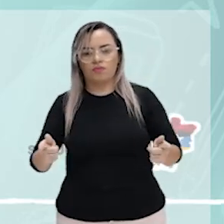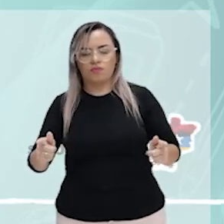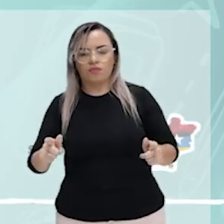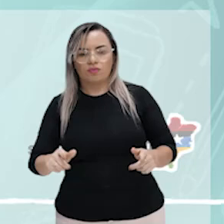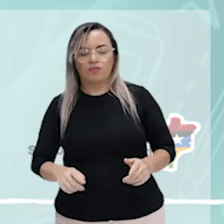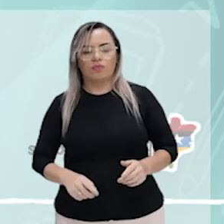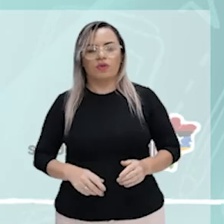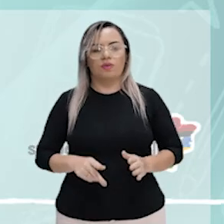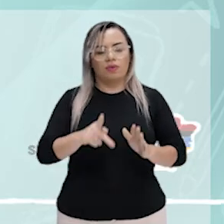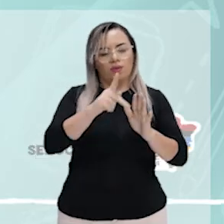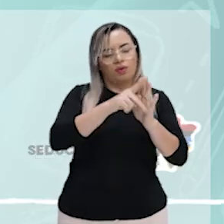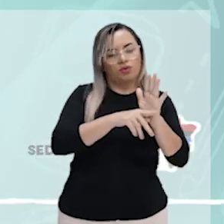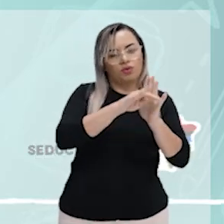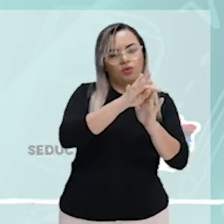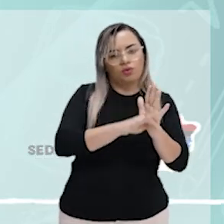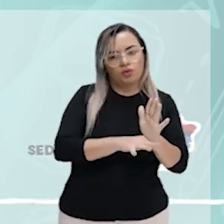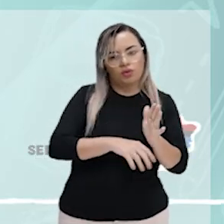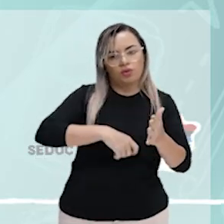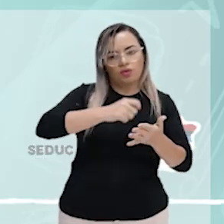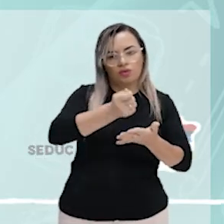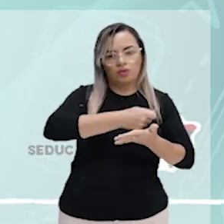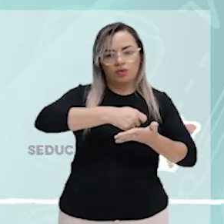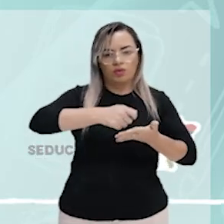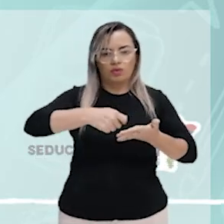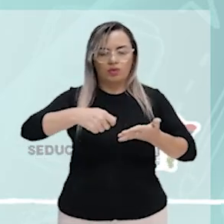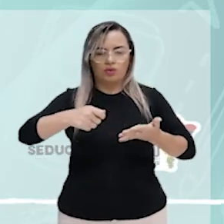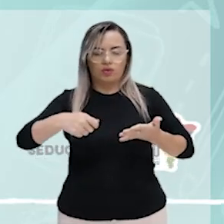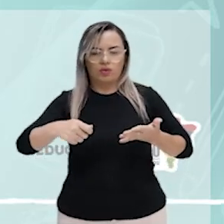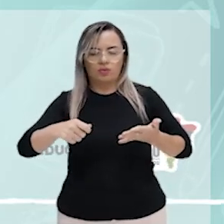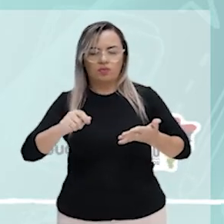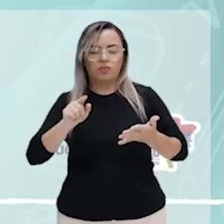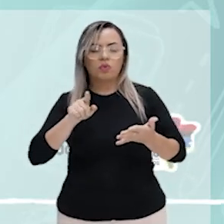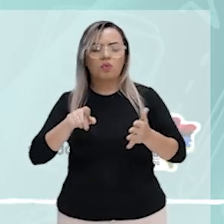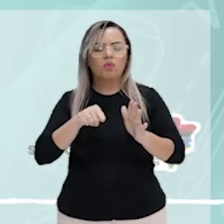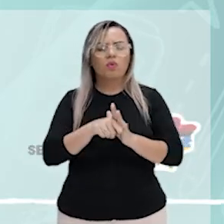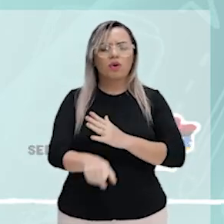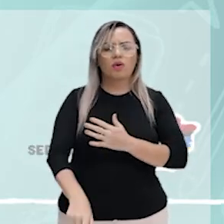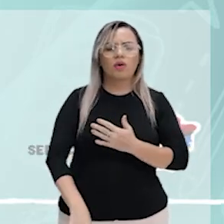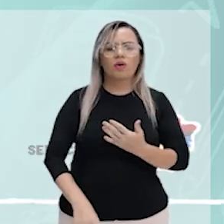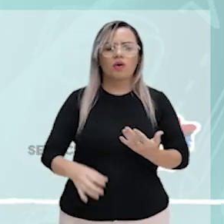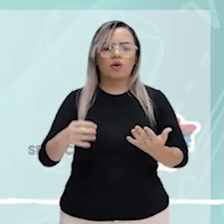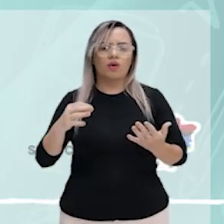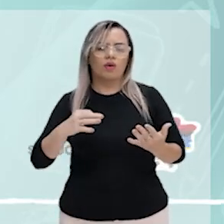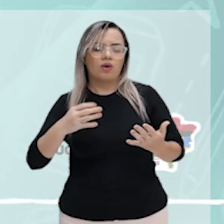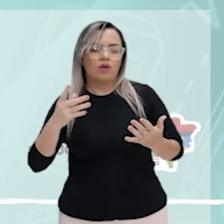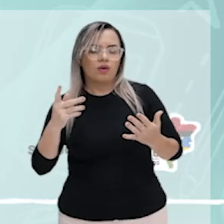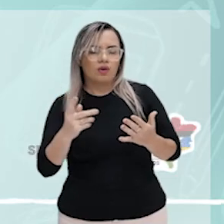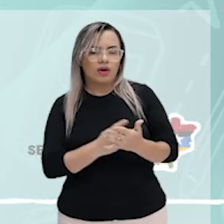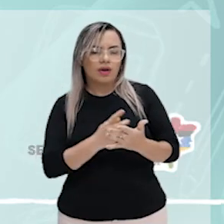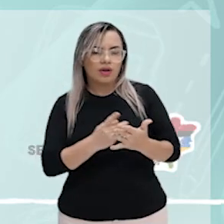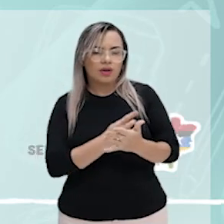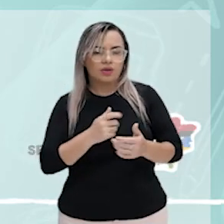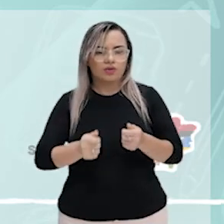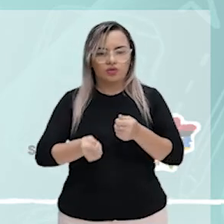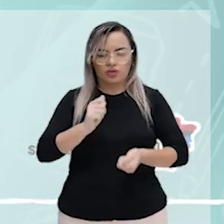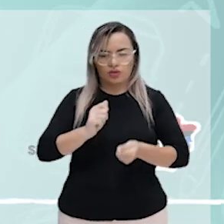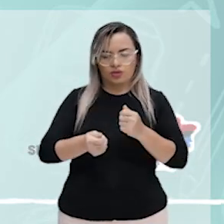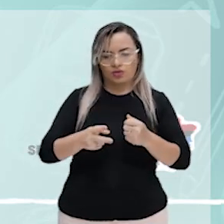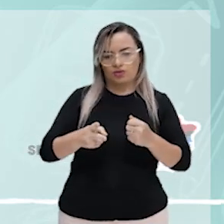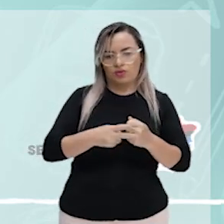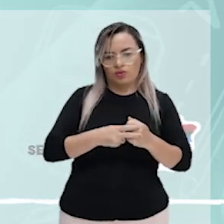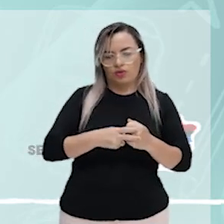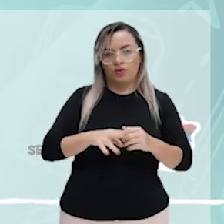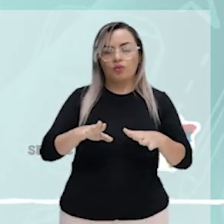texto, escrito, indica as alternativas com o erro de regência. O é o erro de regência? É quando eu coloco uma proposição